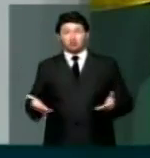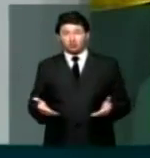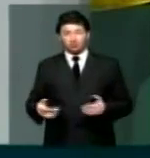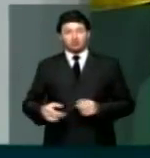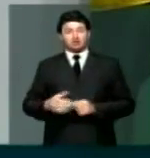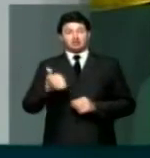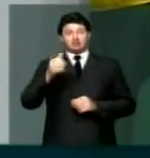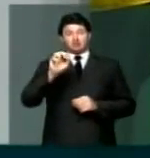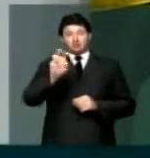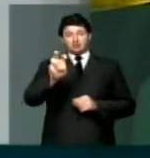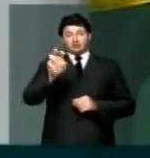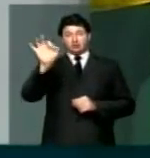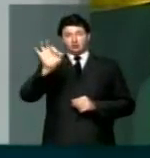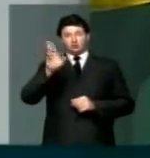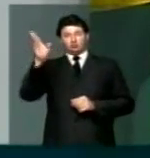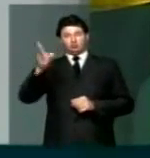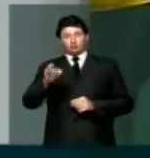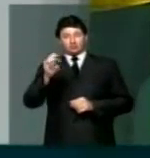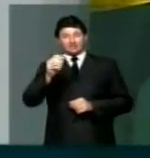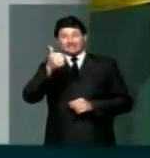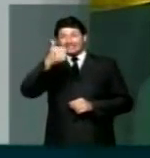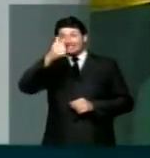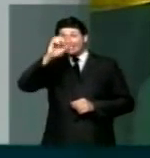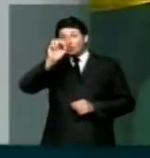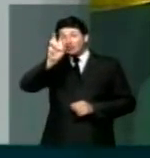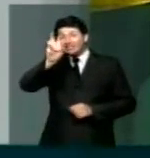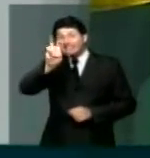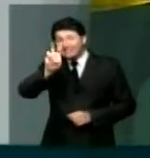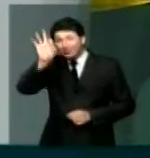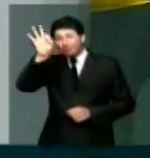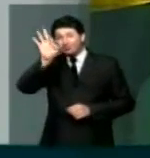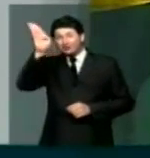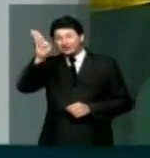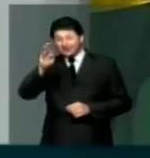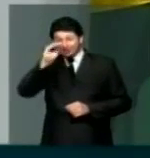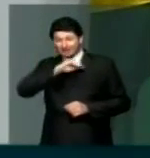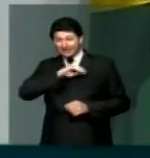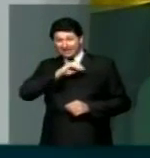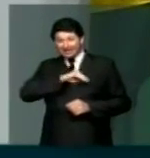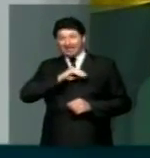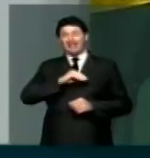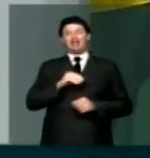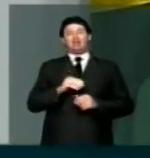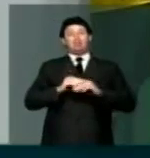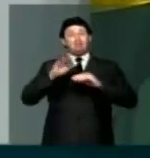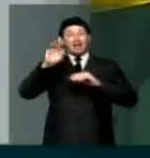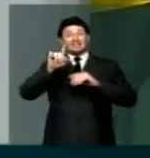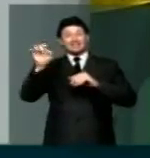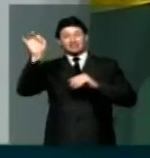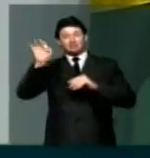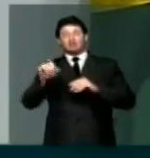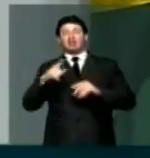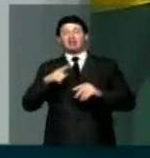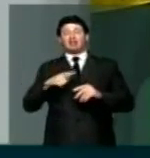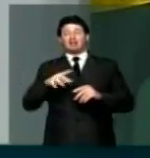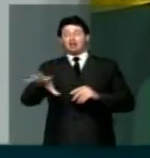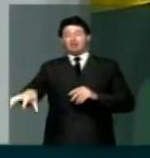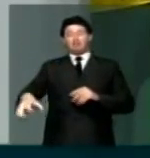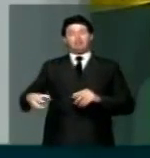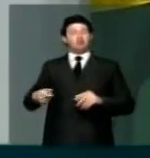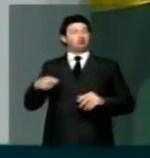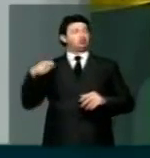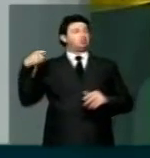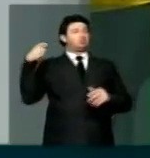105% da folha de pagamentos está comprometida com o